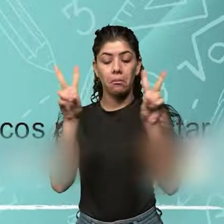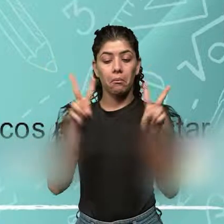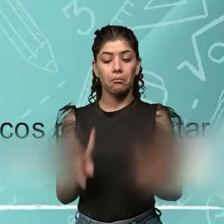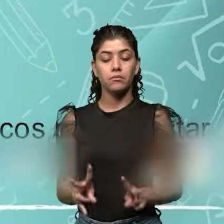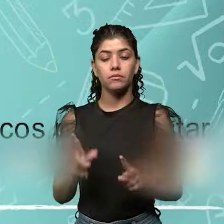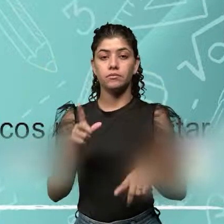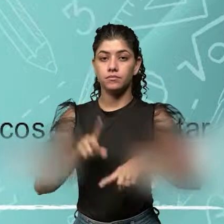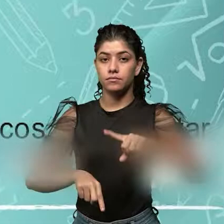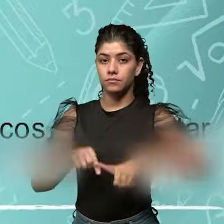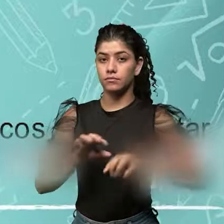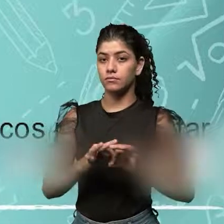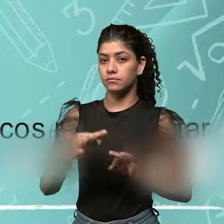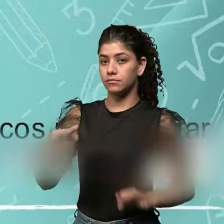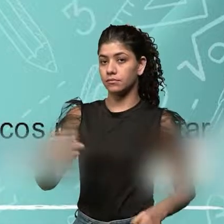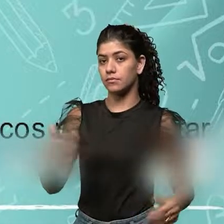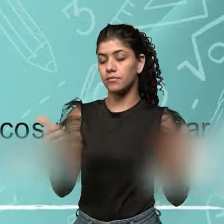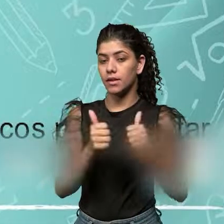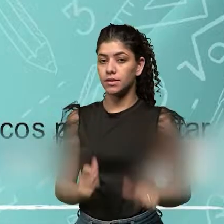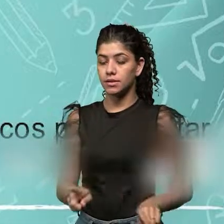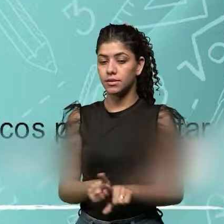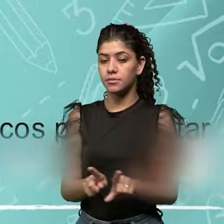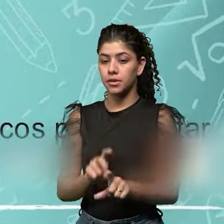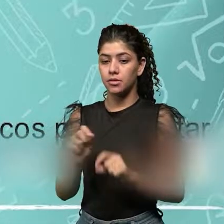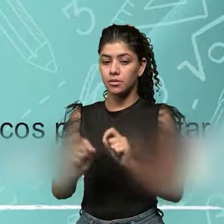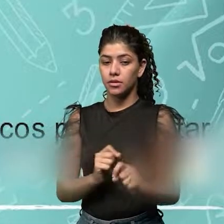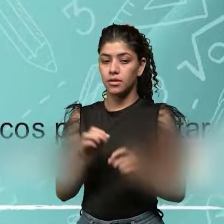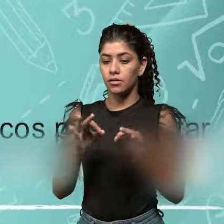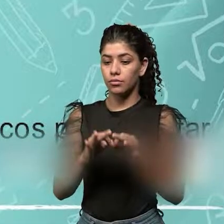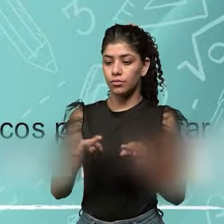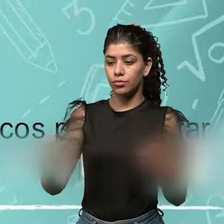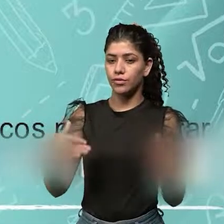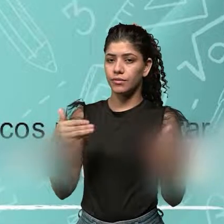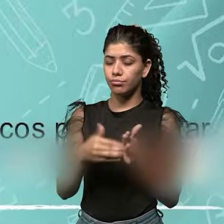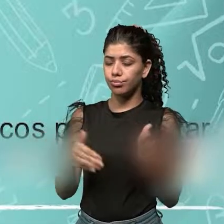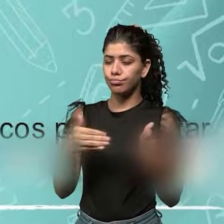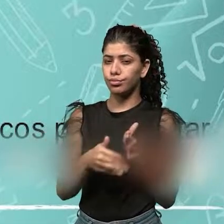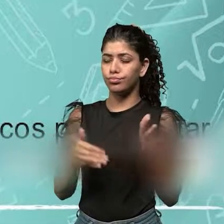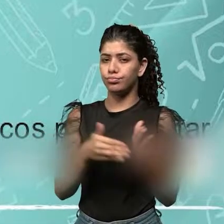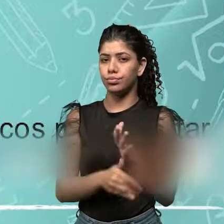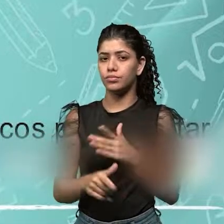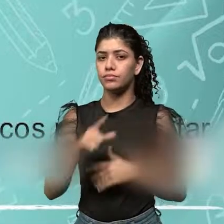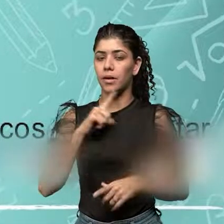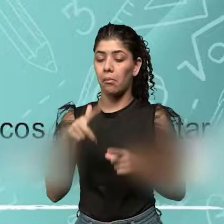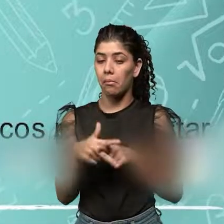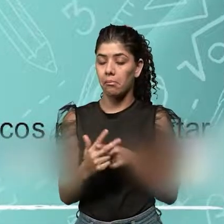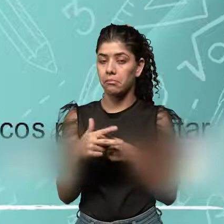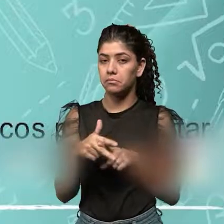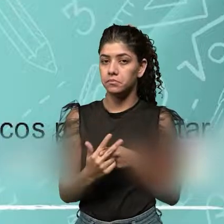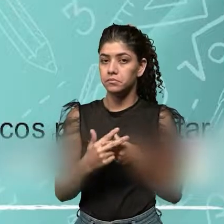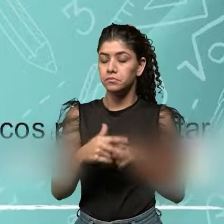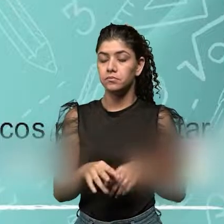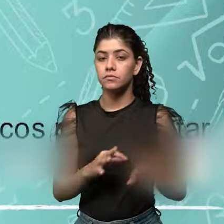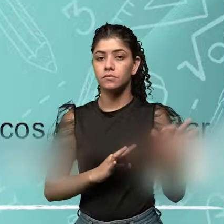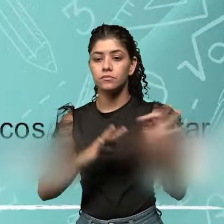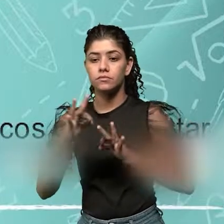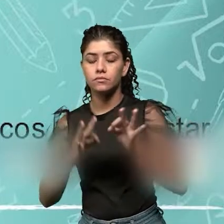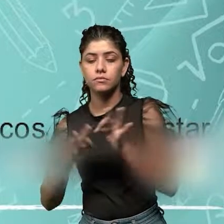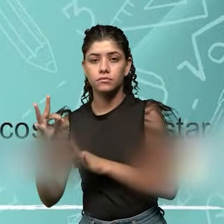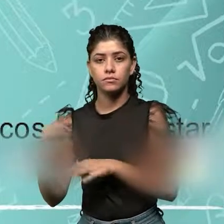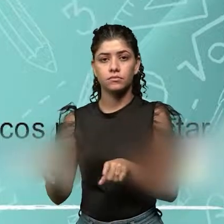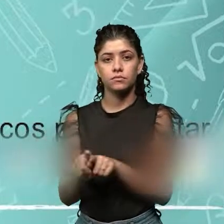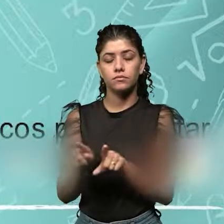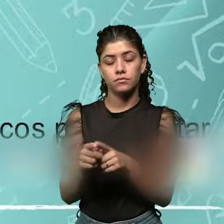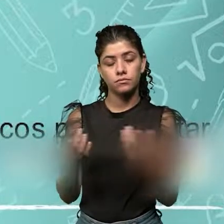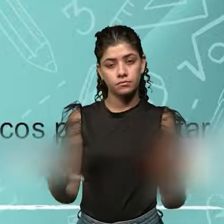medição. Analisar folgas e interferências nos ajustes mecânicos para ajustar eixos e